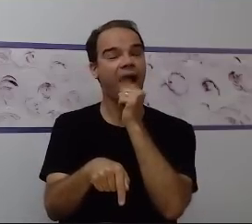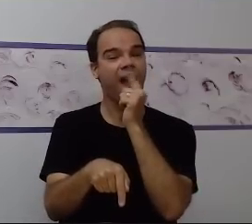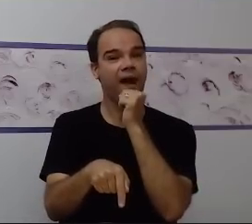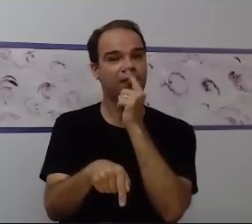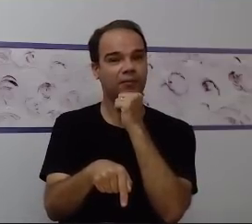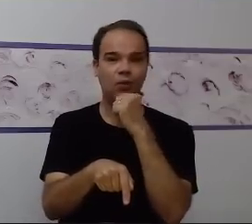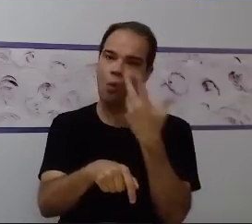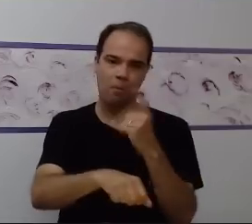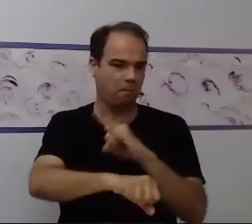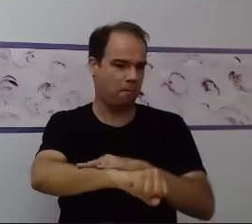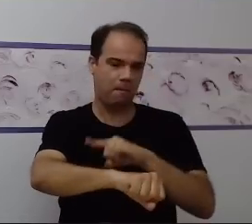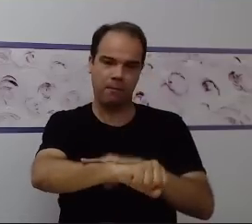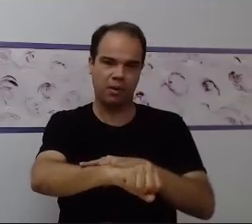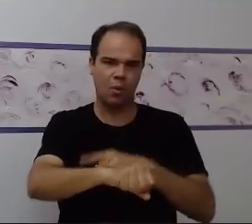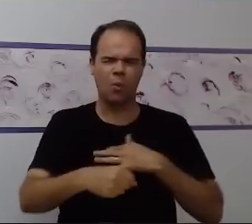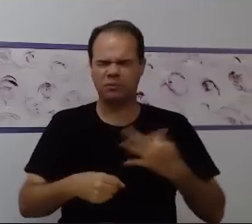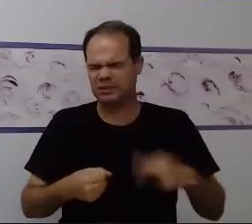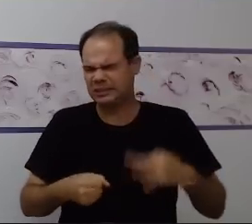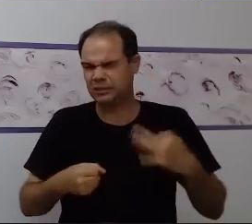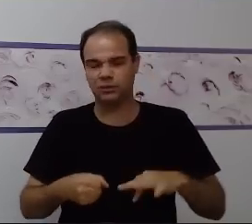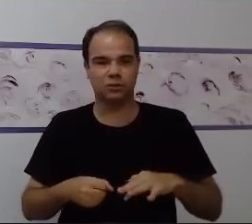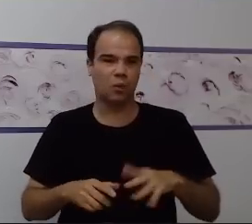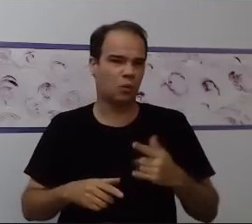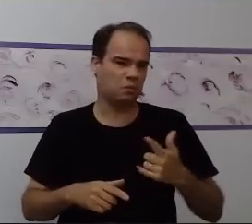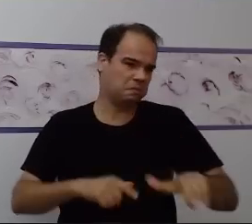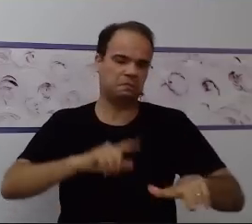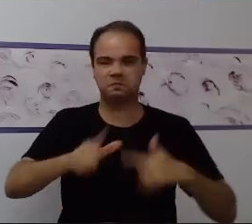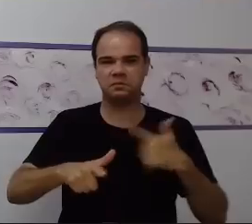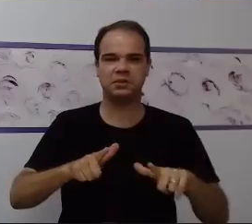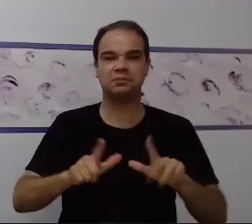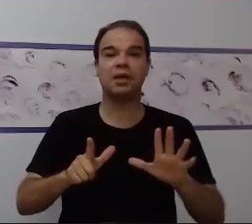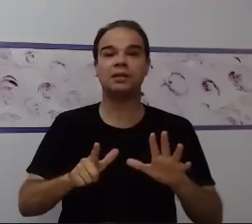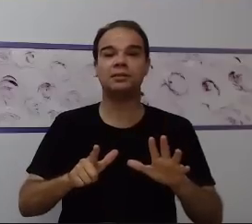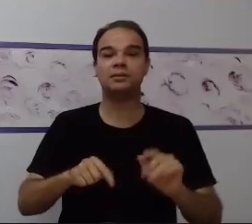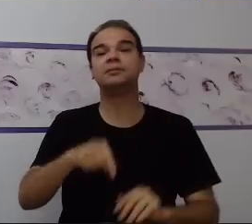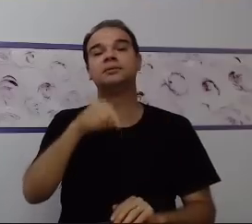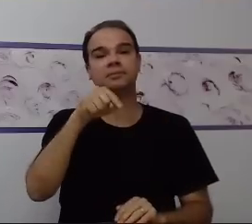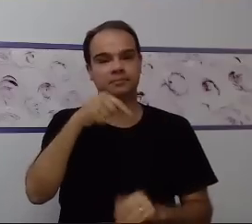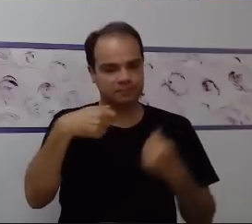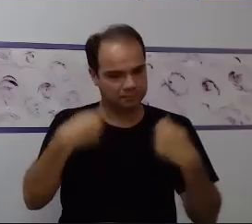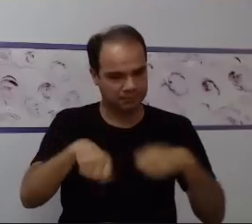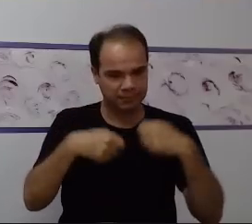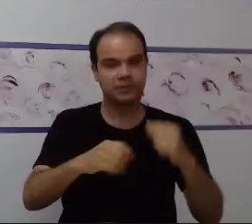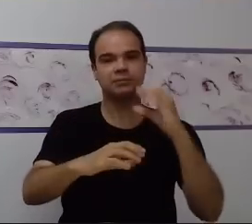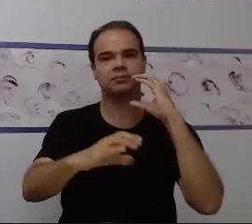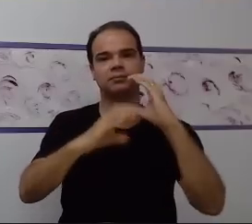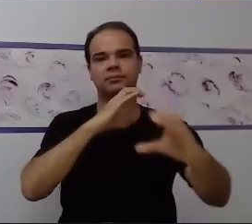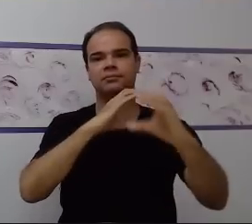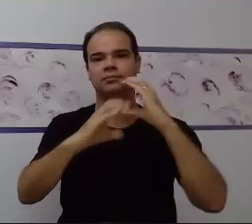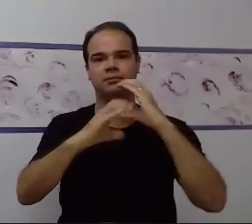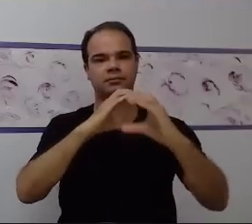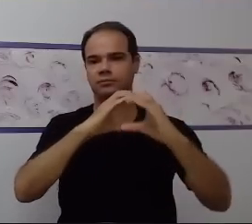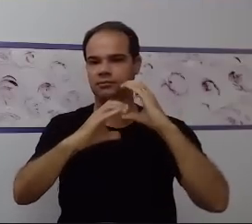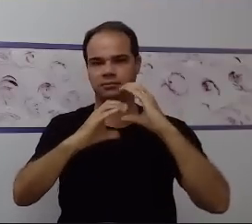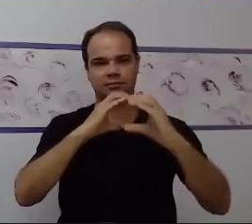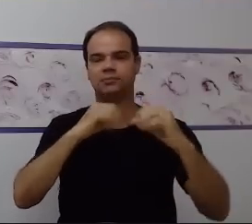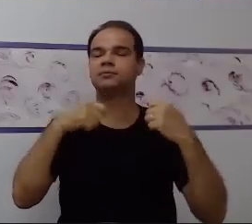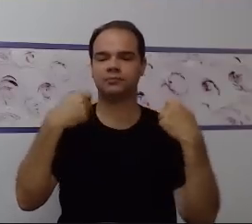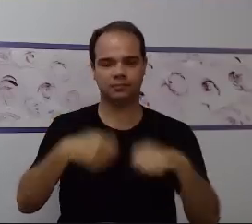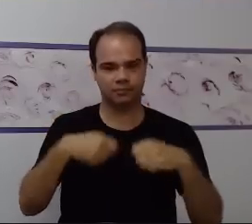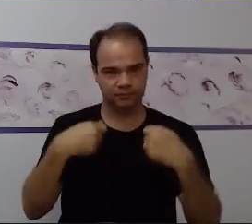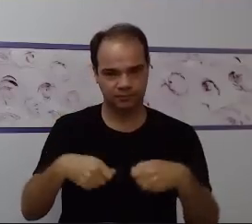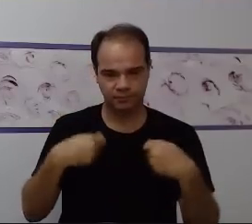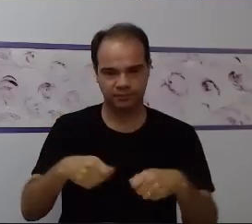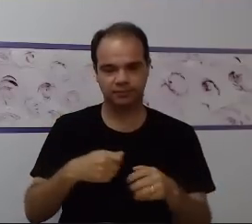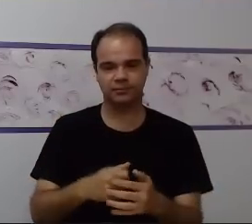comunicação expressiva e receptiva. Exatamente. É bom que a gente saliente também que quando se fala de função executiva,